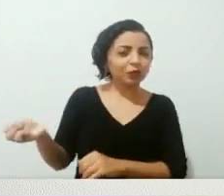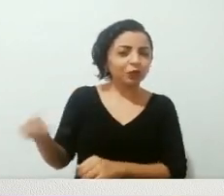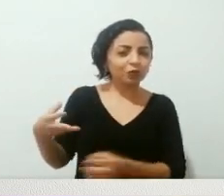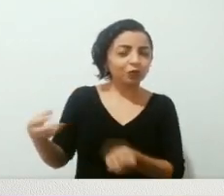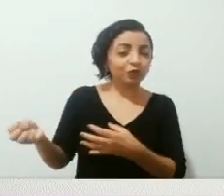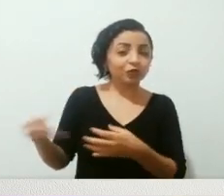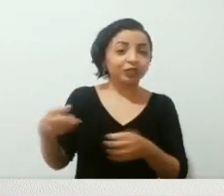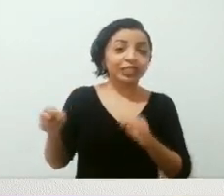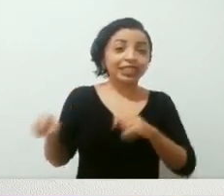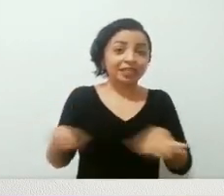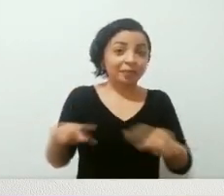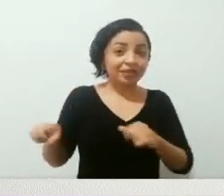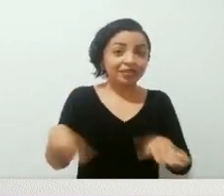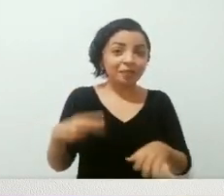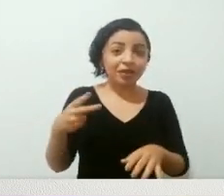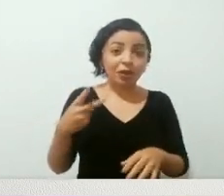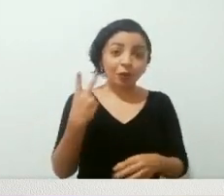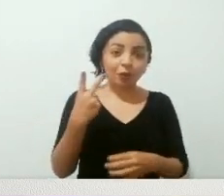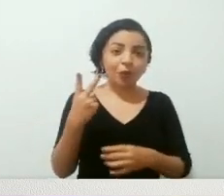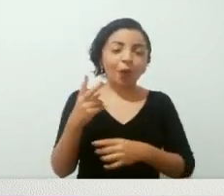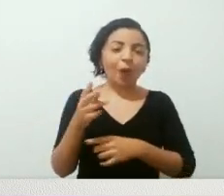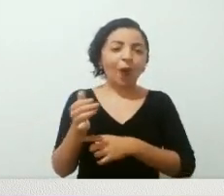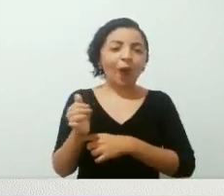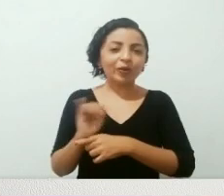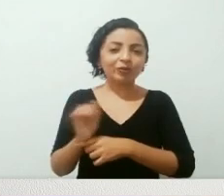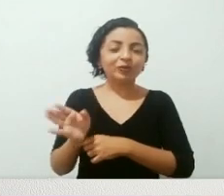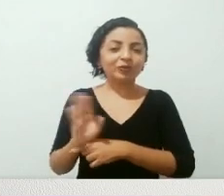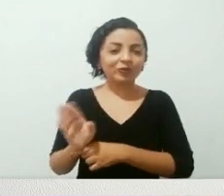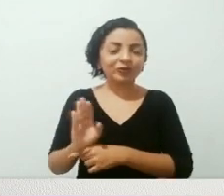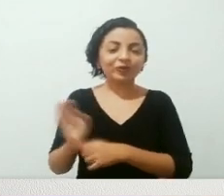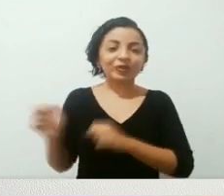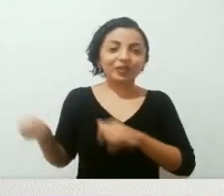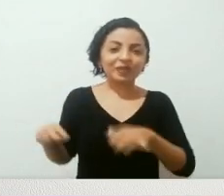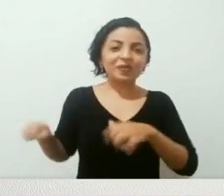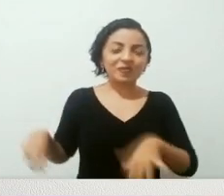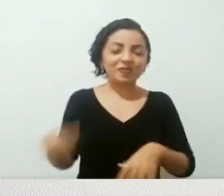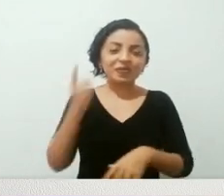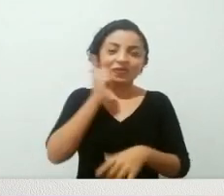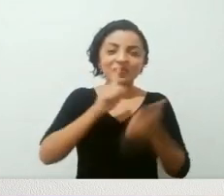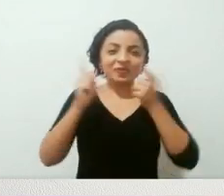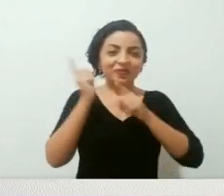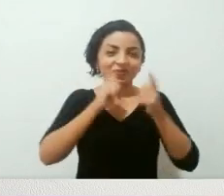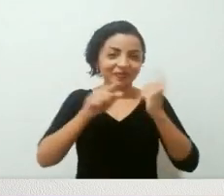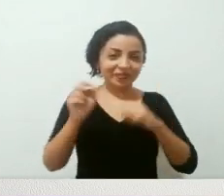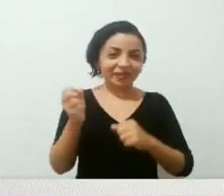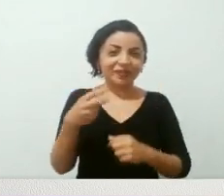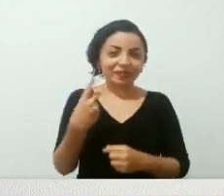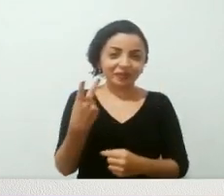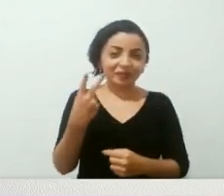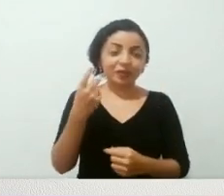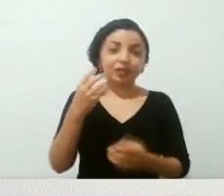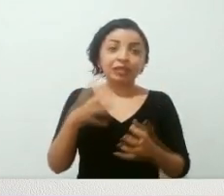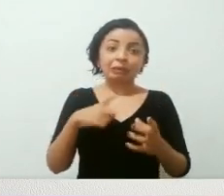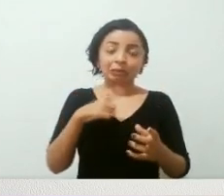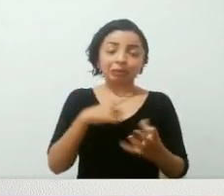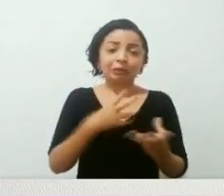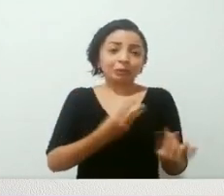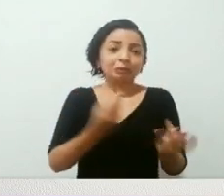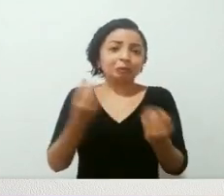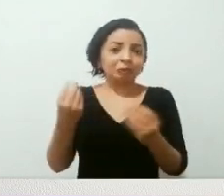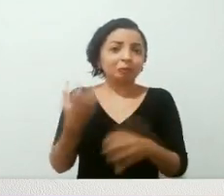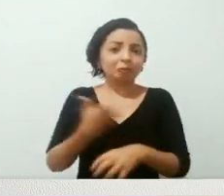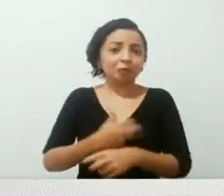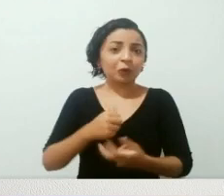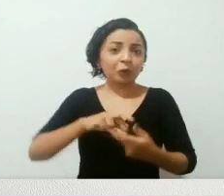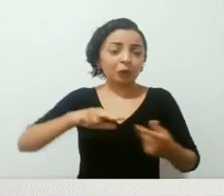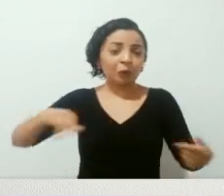lançamos pelo menos dois vídeos por semana, tem sido assim nos últimos meses, nas últimas semanas, então aproveita que tem muito conteúdo aqui